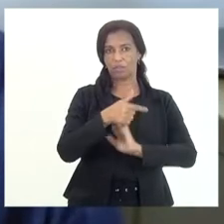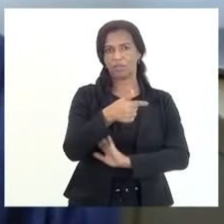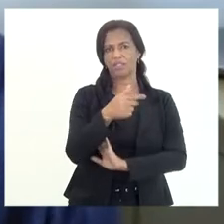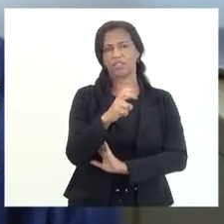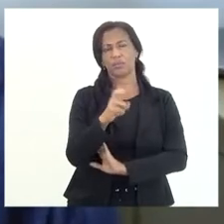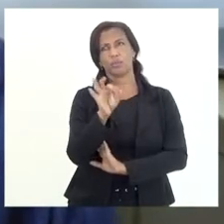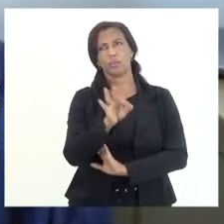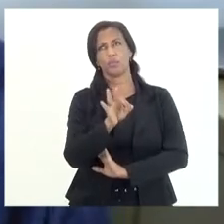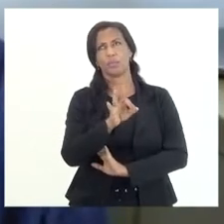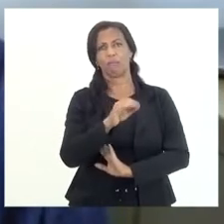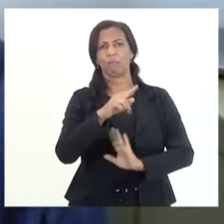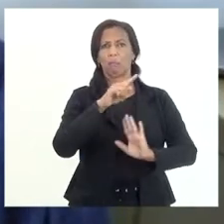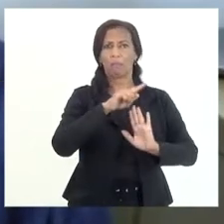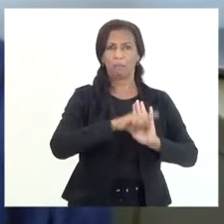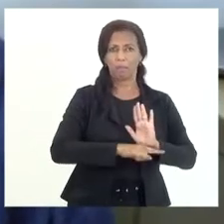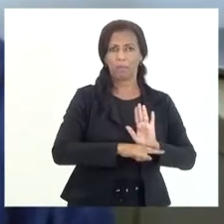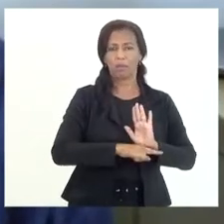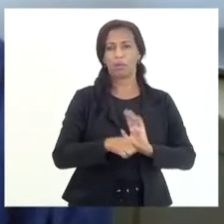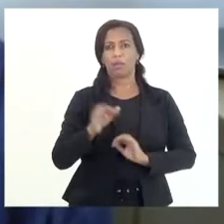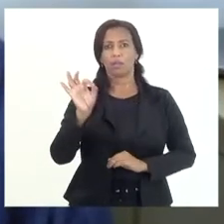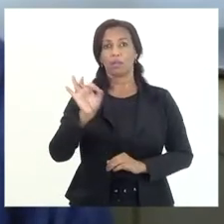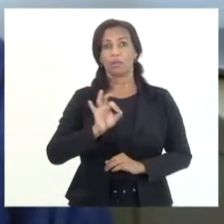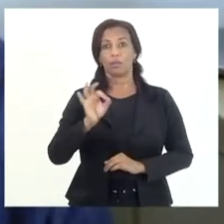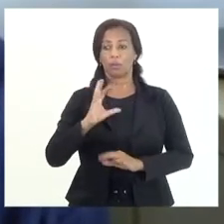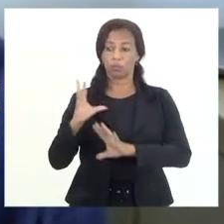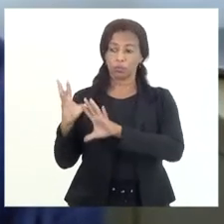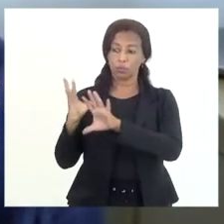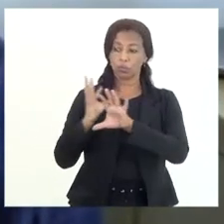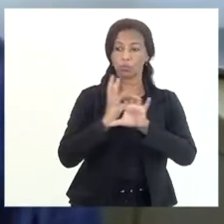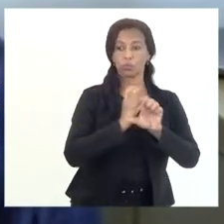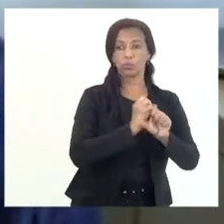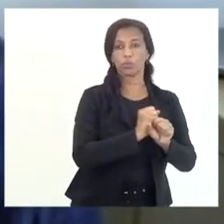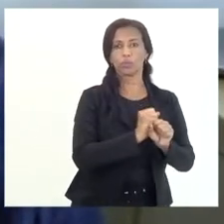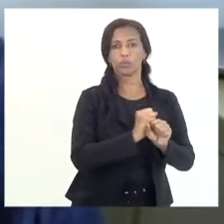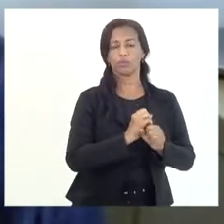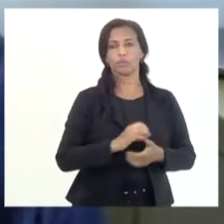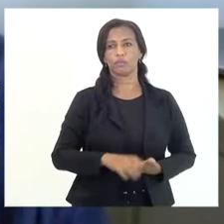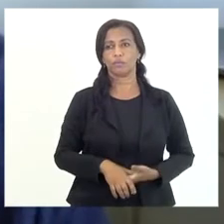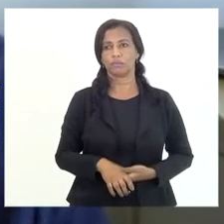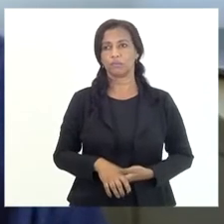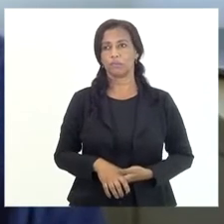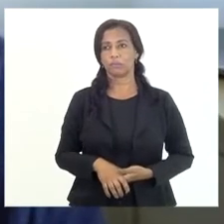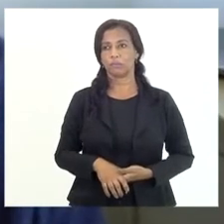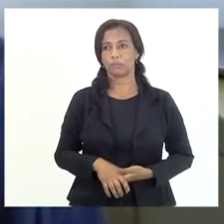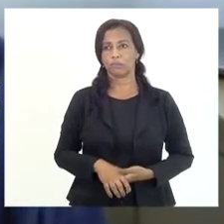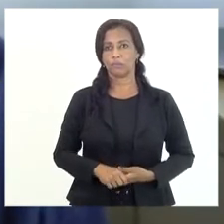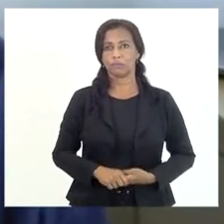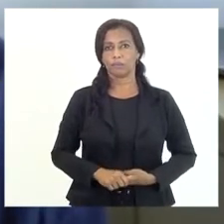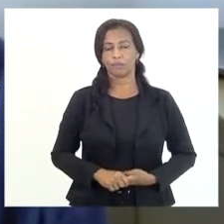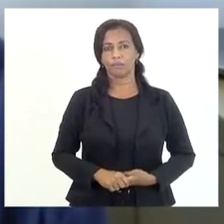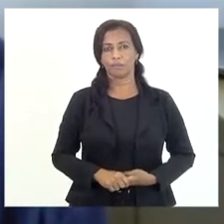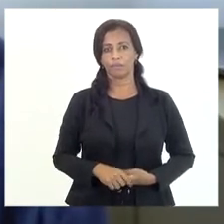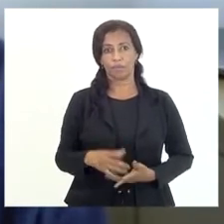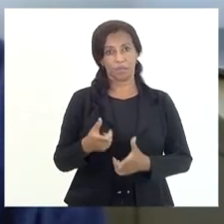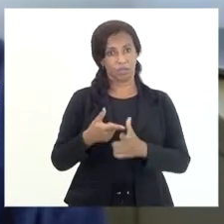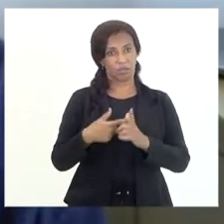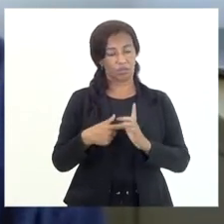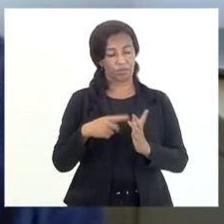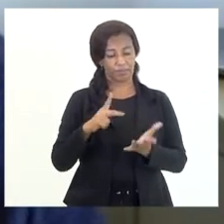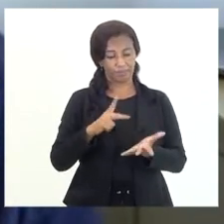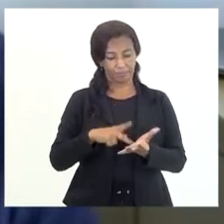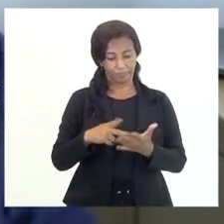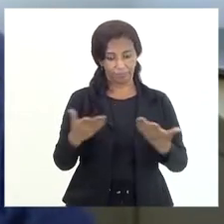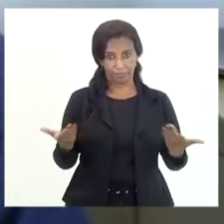% menor que o percentual total da dívida ativa